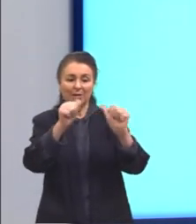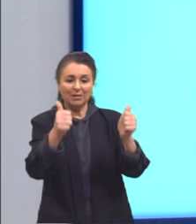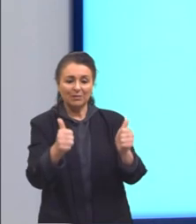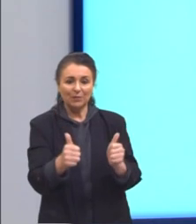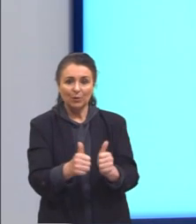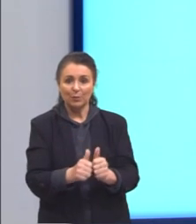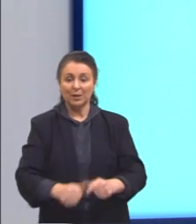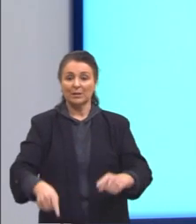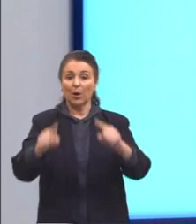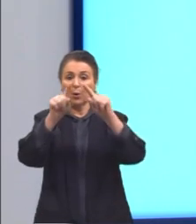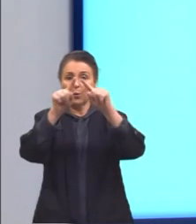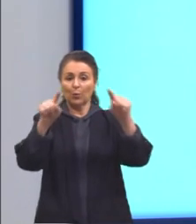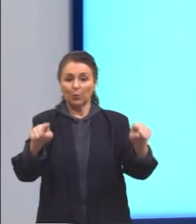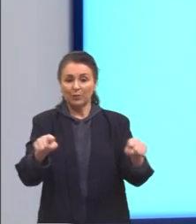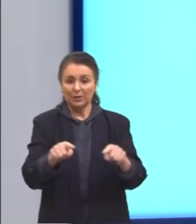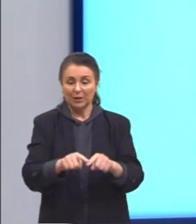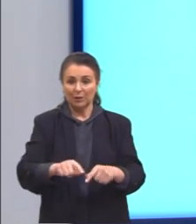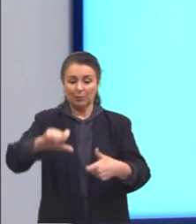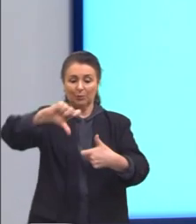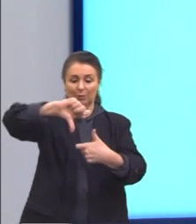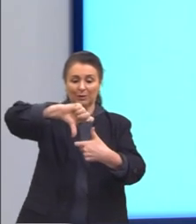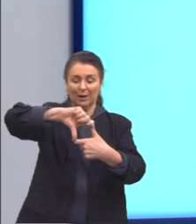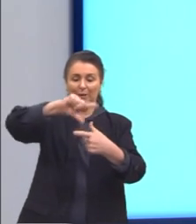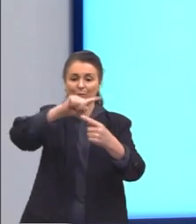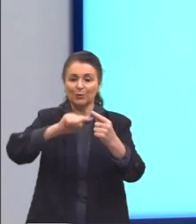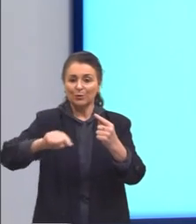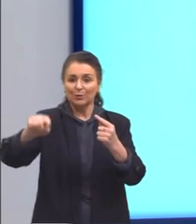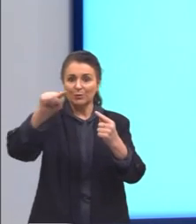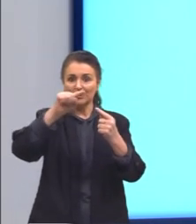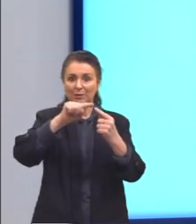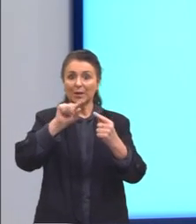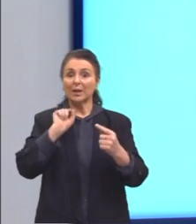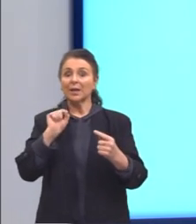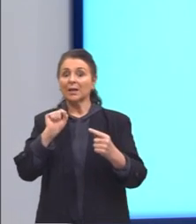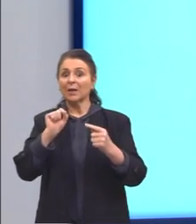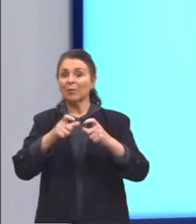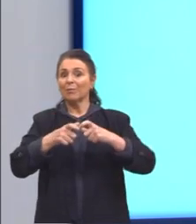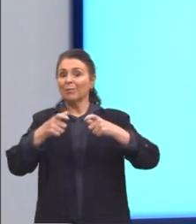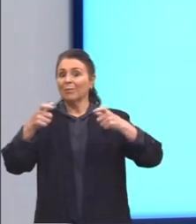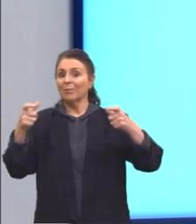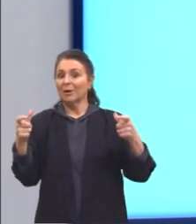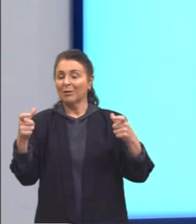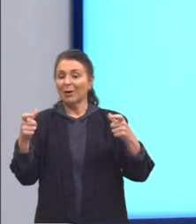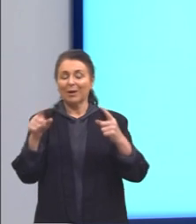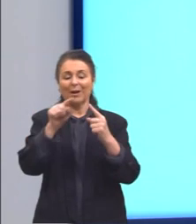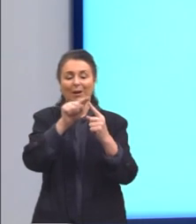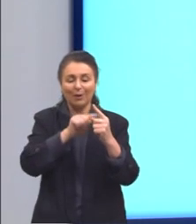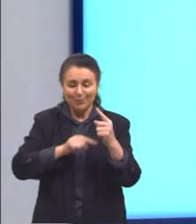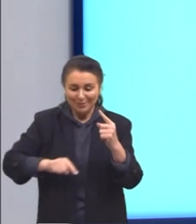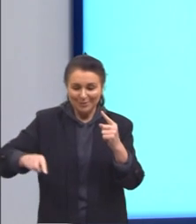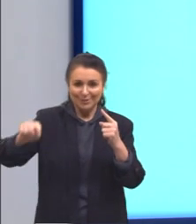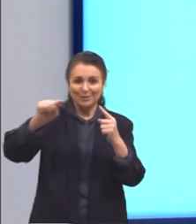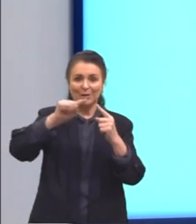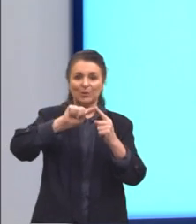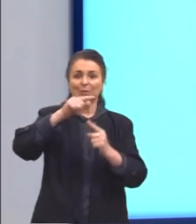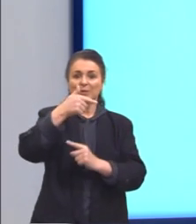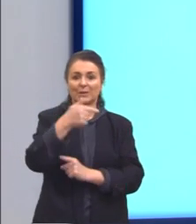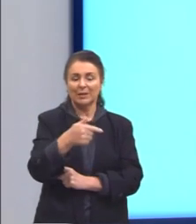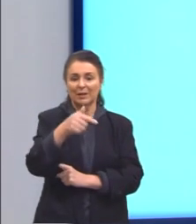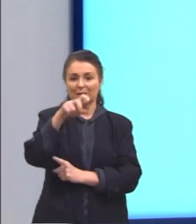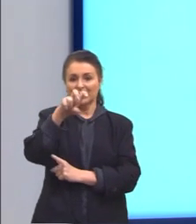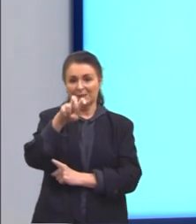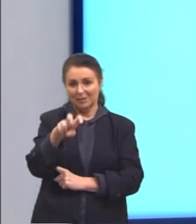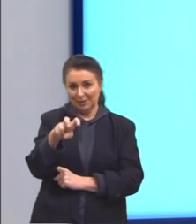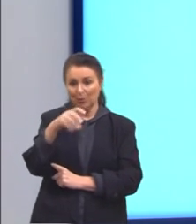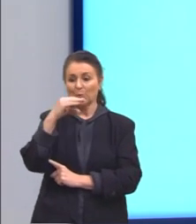o triângulo, quadrado e o círculo, aquele que tem maior área é o círculo com 75